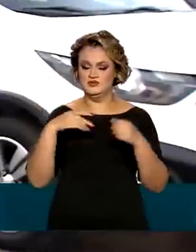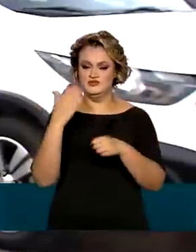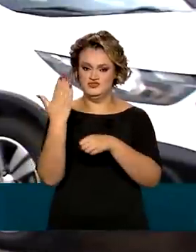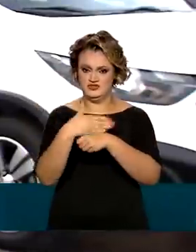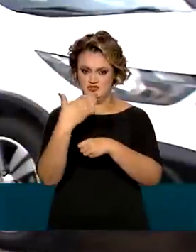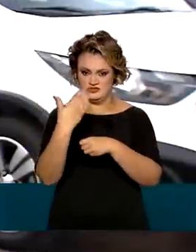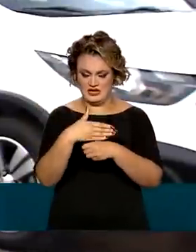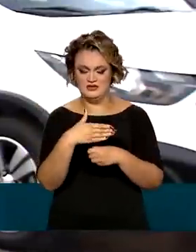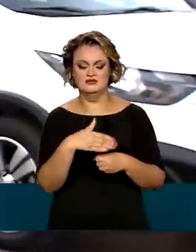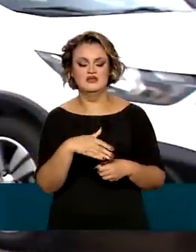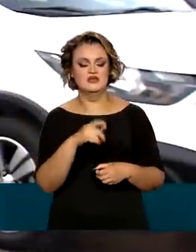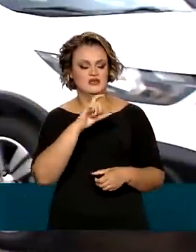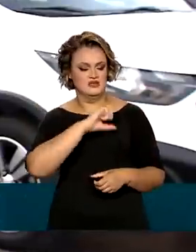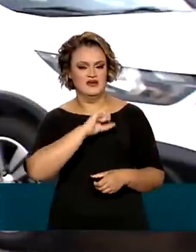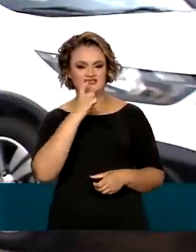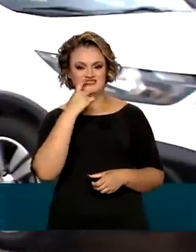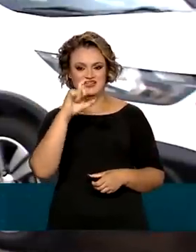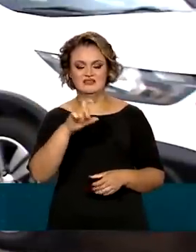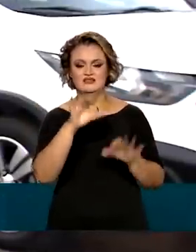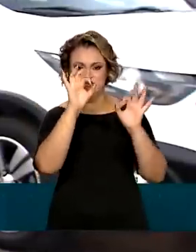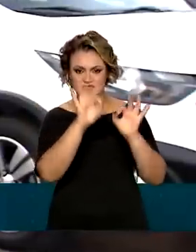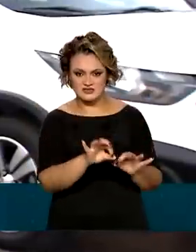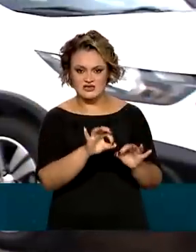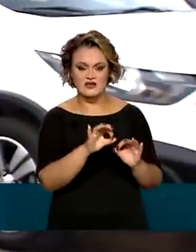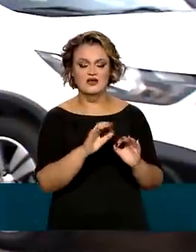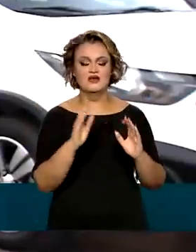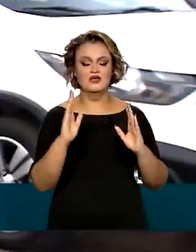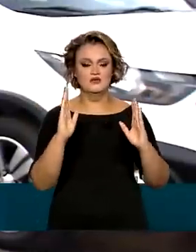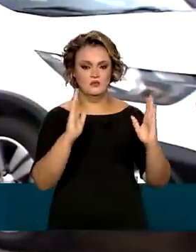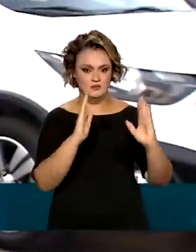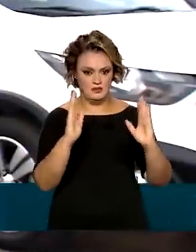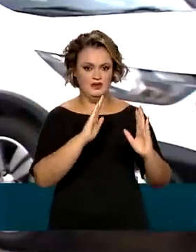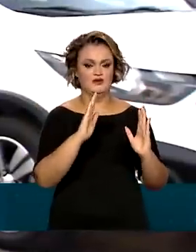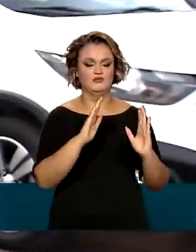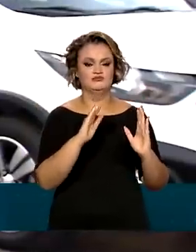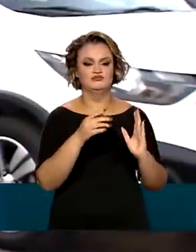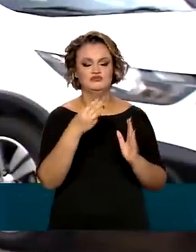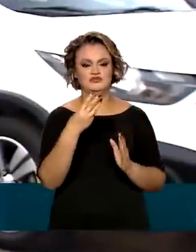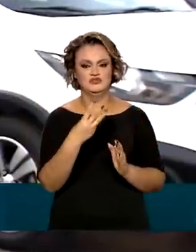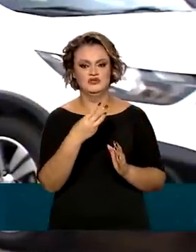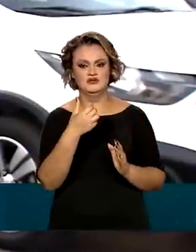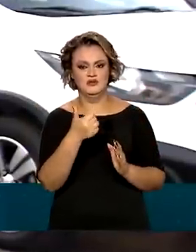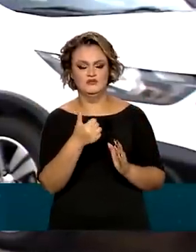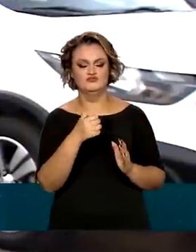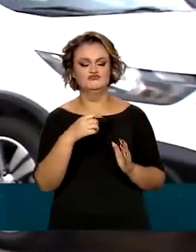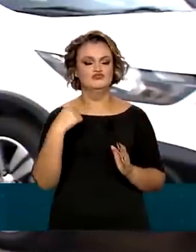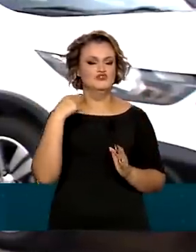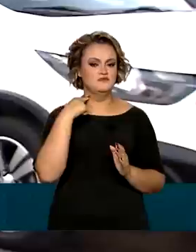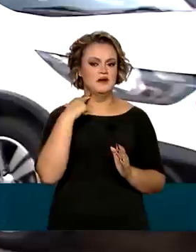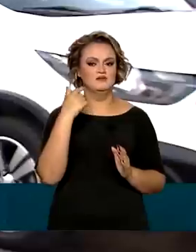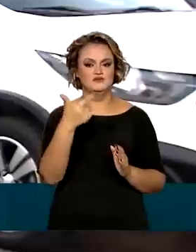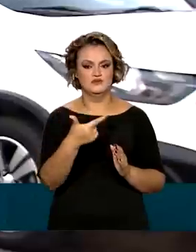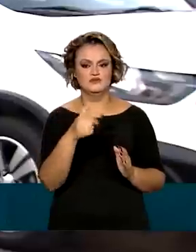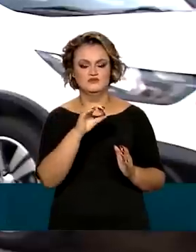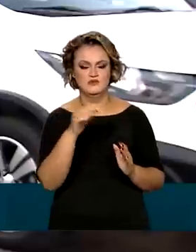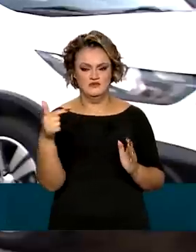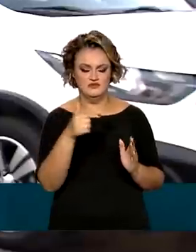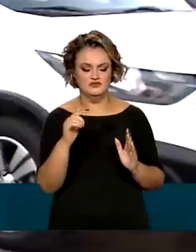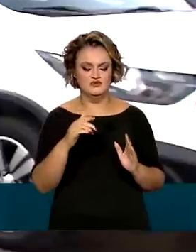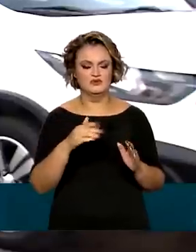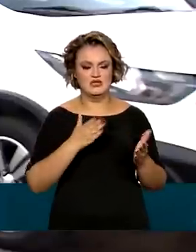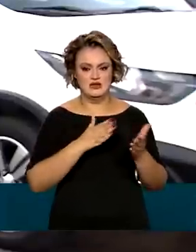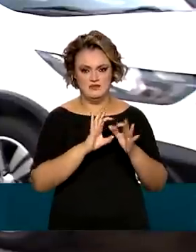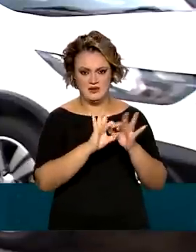habilitação válida e também alvará em vigor no dia 31 de maio de 2022. O valor e o número de